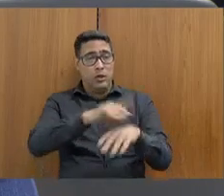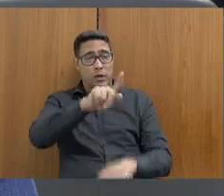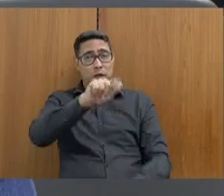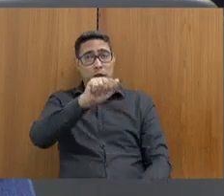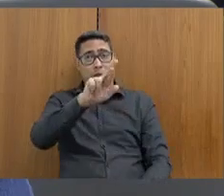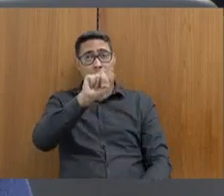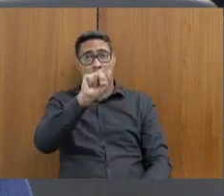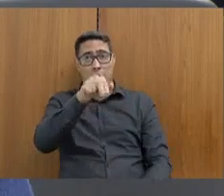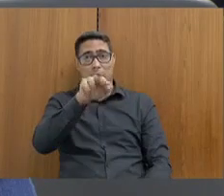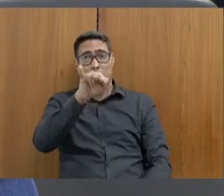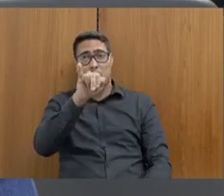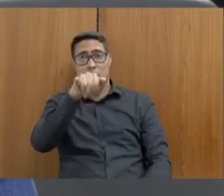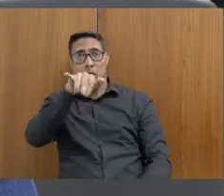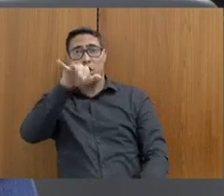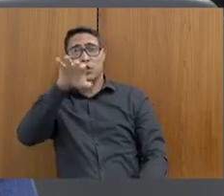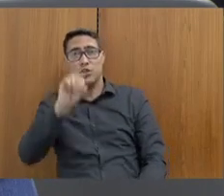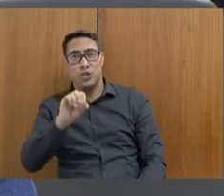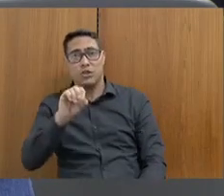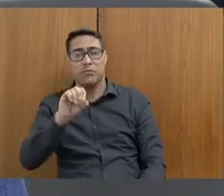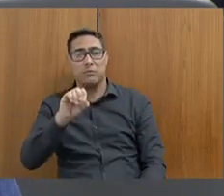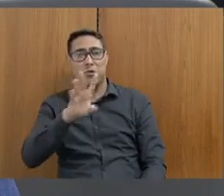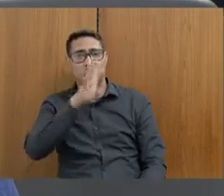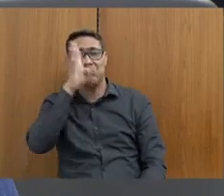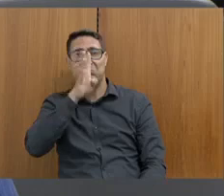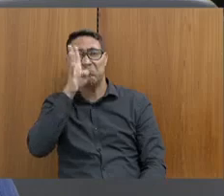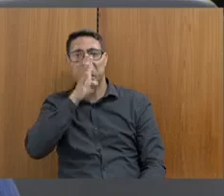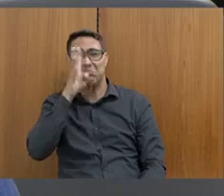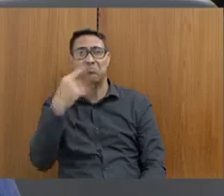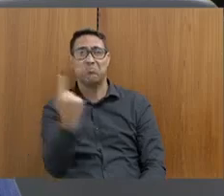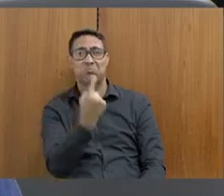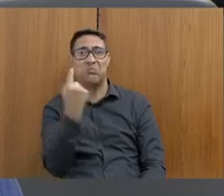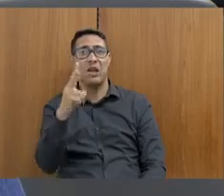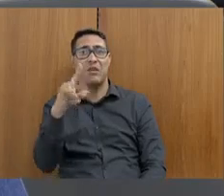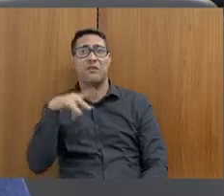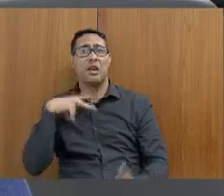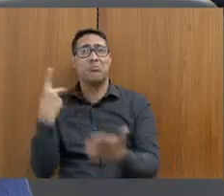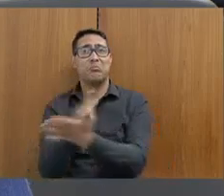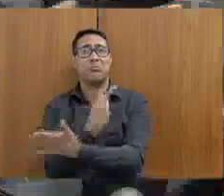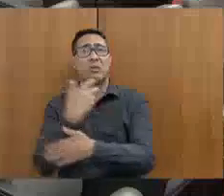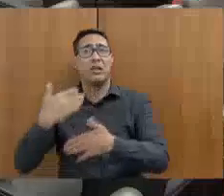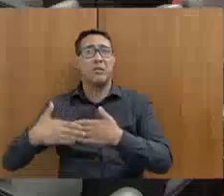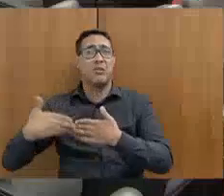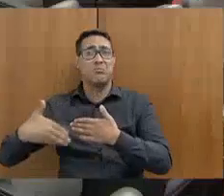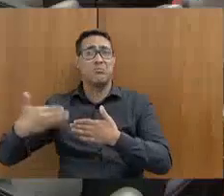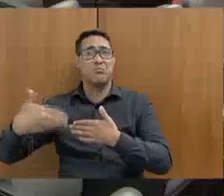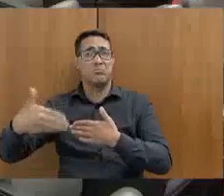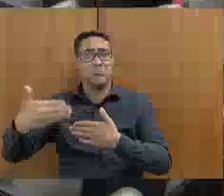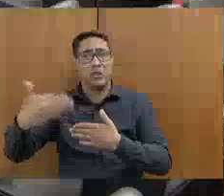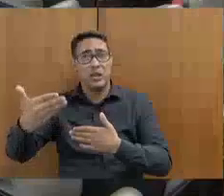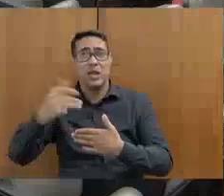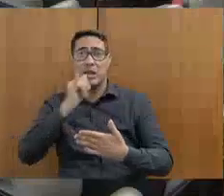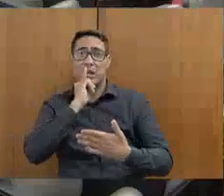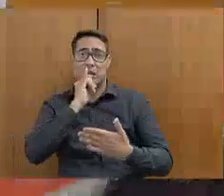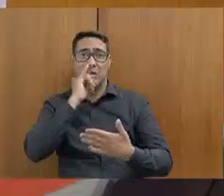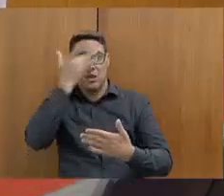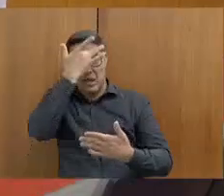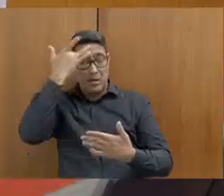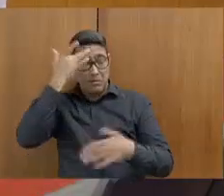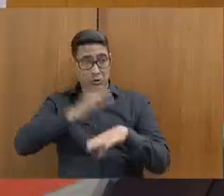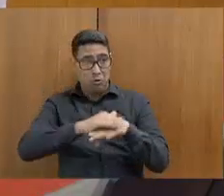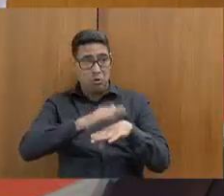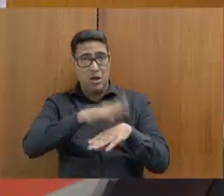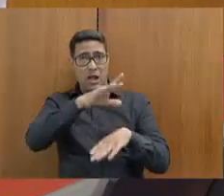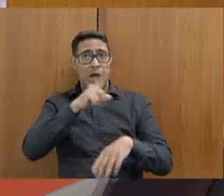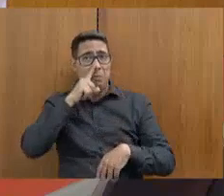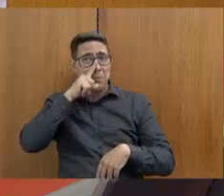exacerbado vai nos levar, nós que somos todos da segurança pública, em que se solta o bandido perigoso e o menos perigoso